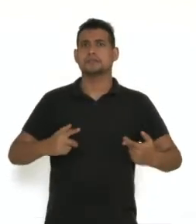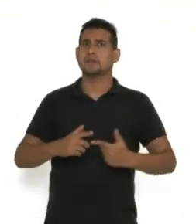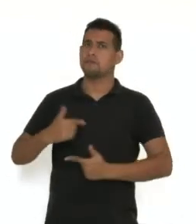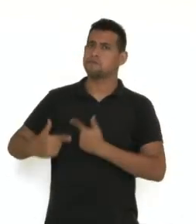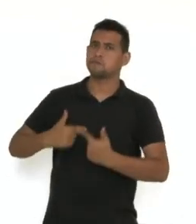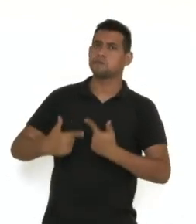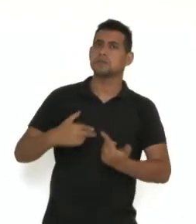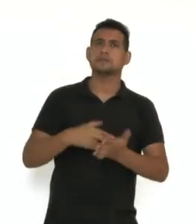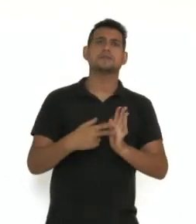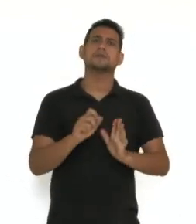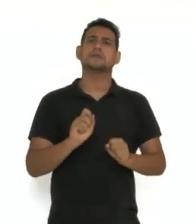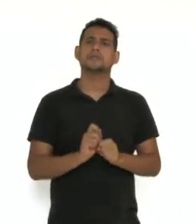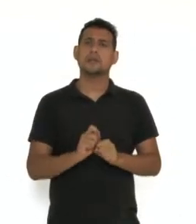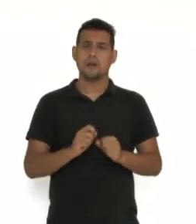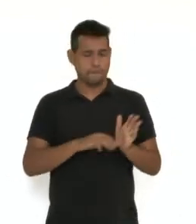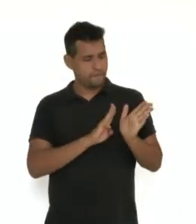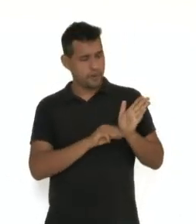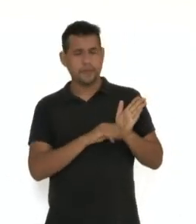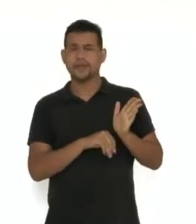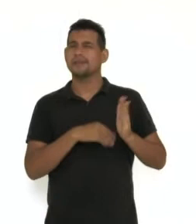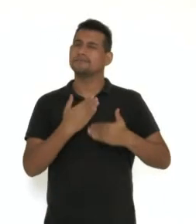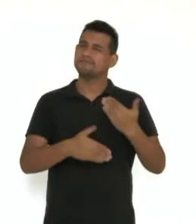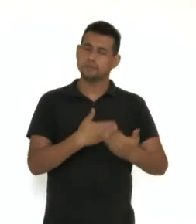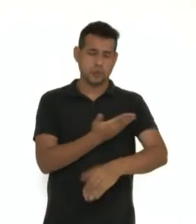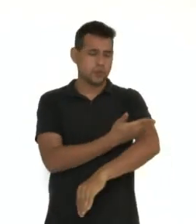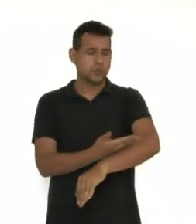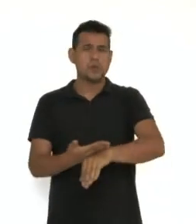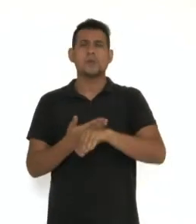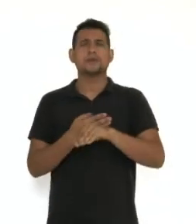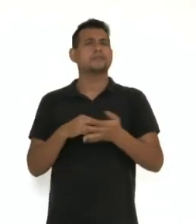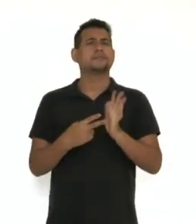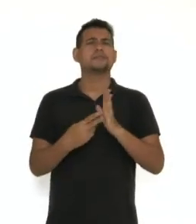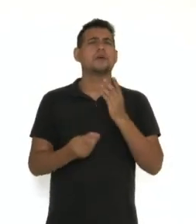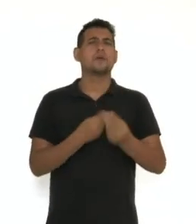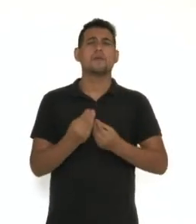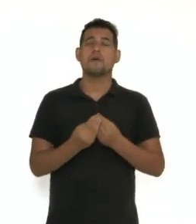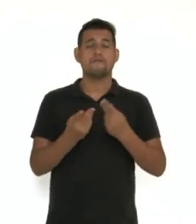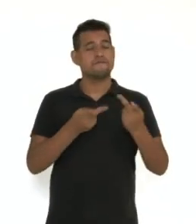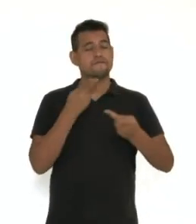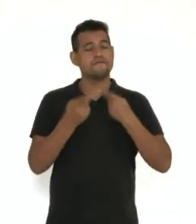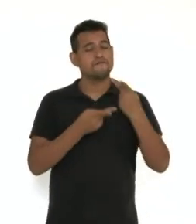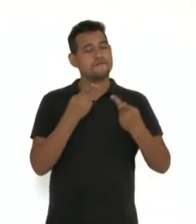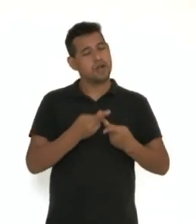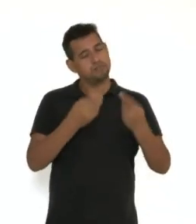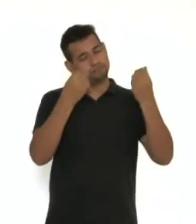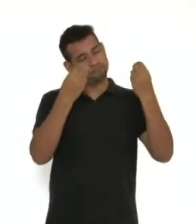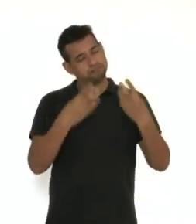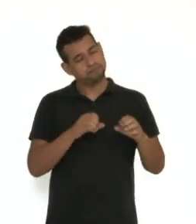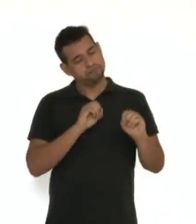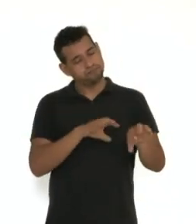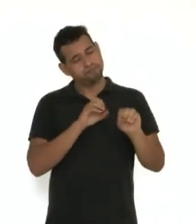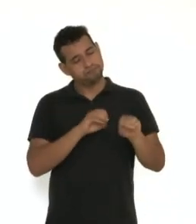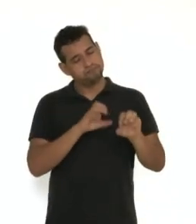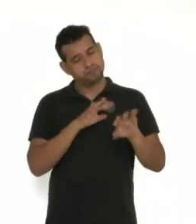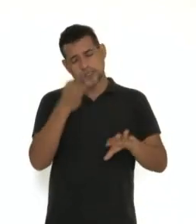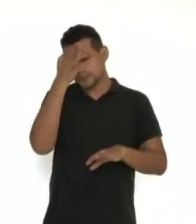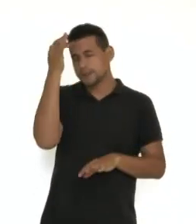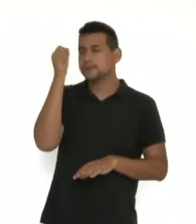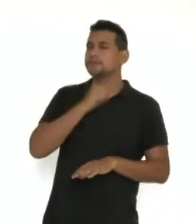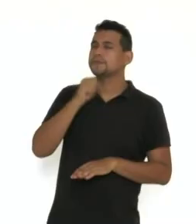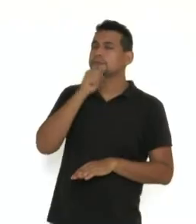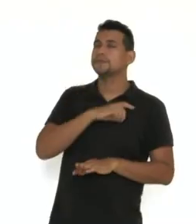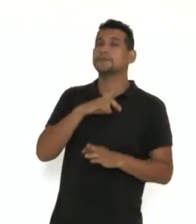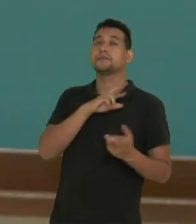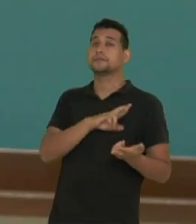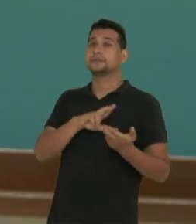elementos culturais, como mitologia, os rituais, os costumes, é feita oralmente e são os idosos que desempenham essa função